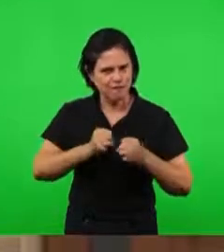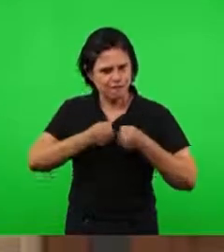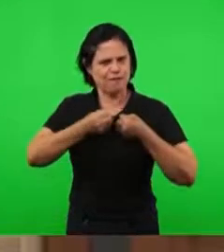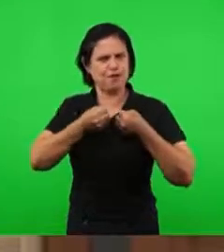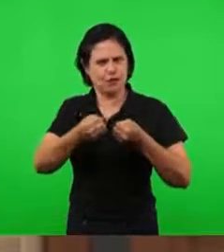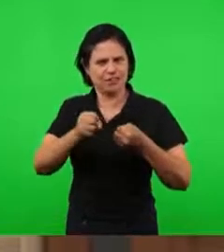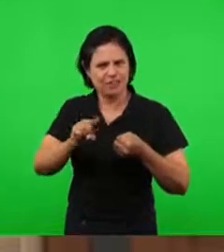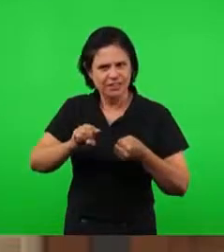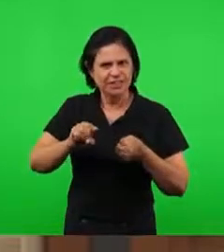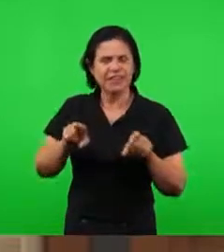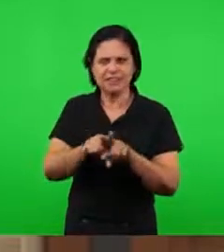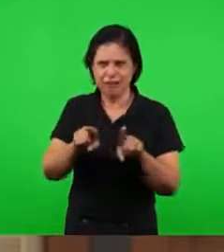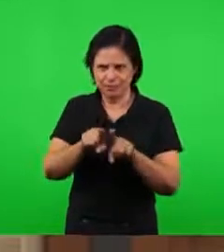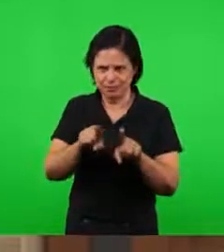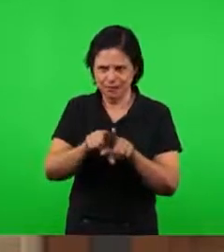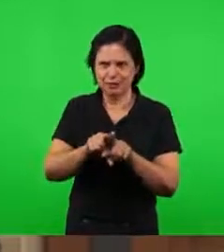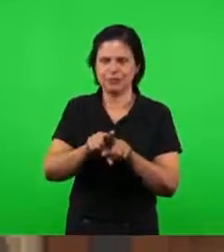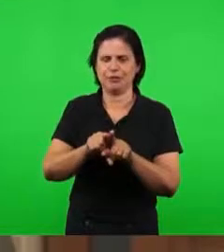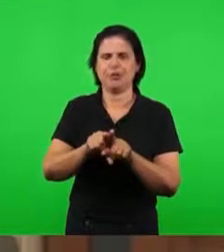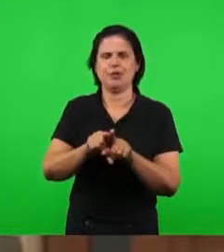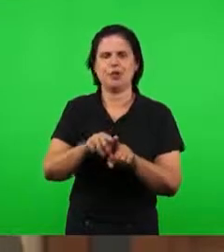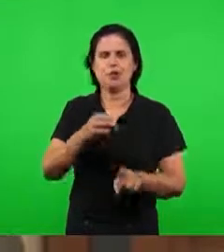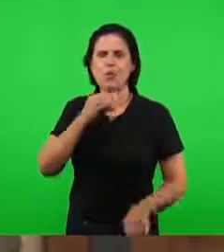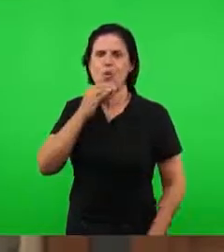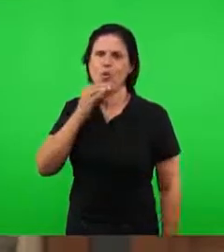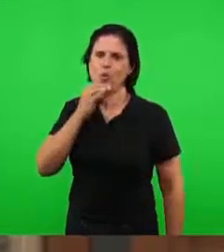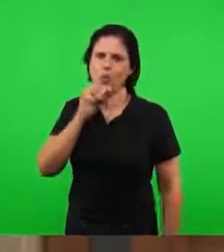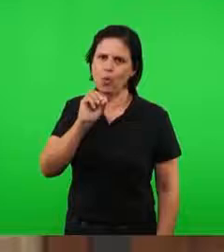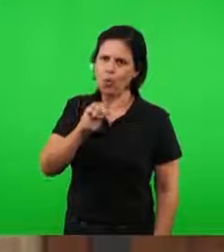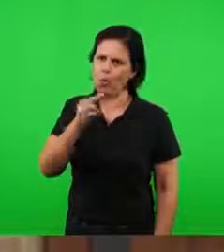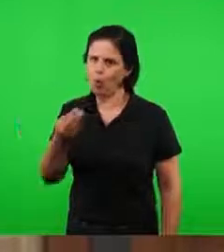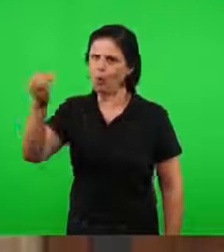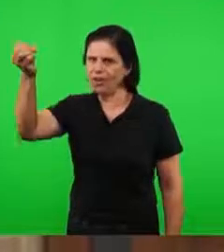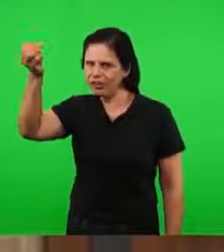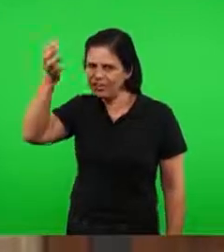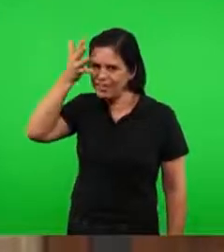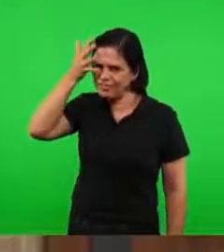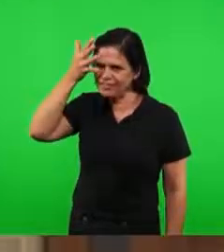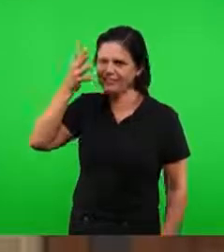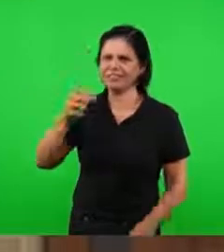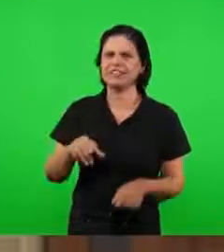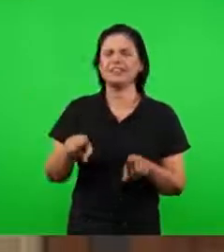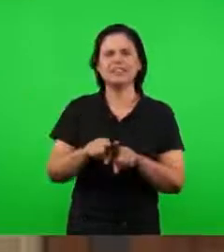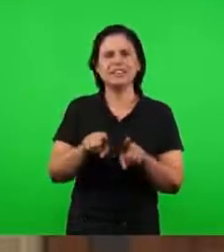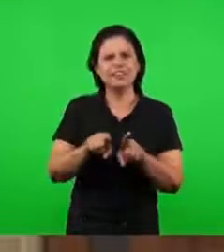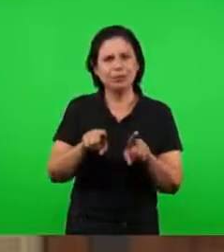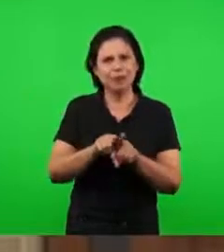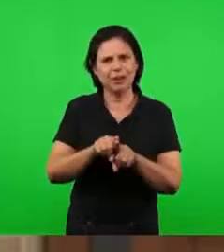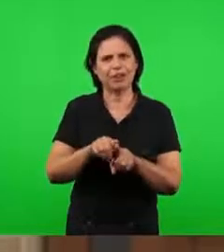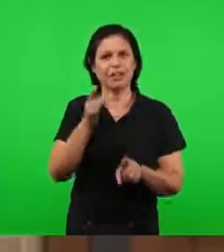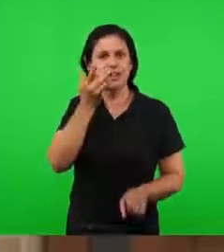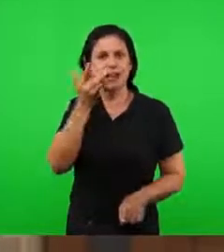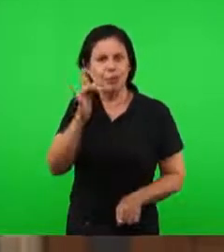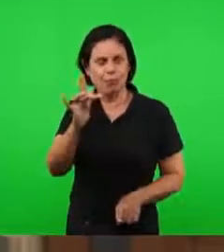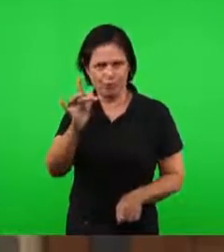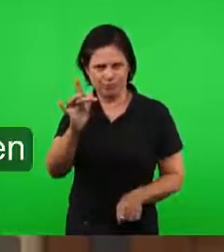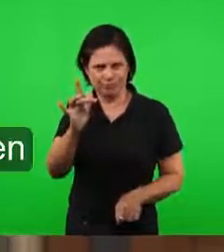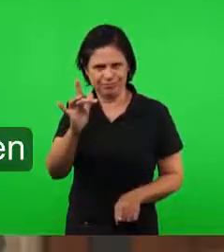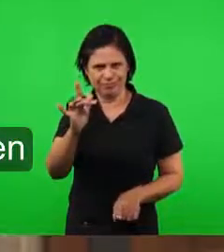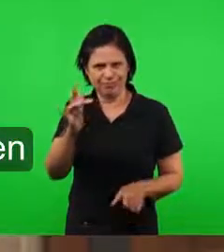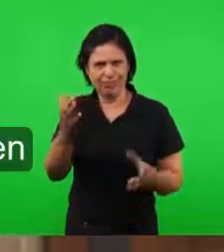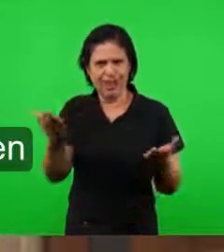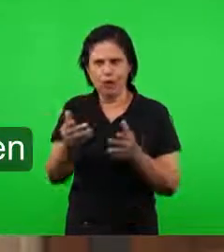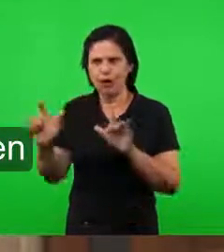fortaleza, também do Espírito de conhecimento ou revelação e do Espírito de temor. Então, vamos